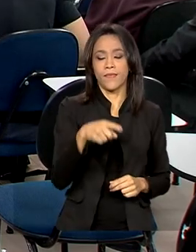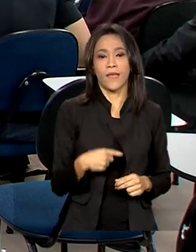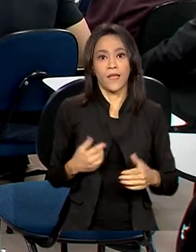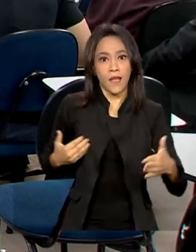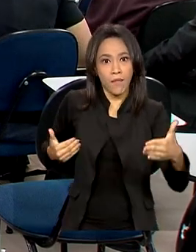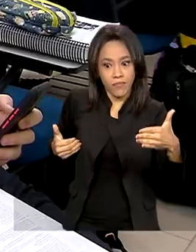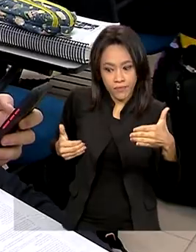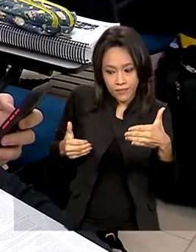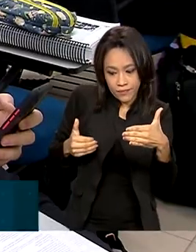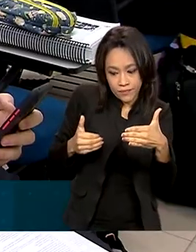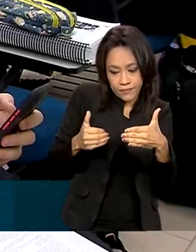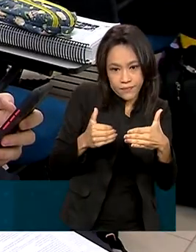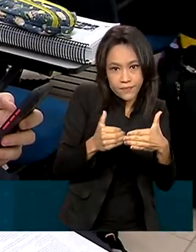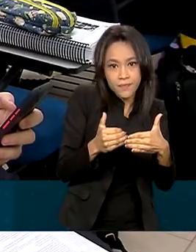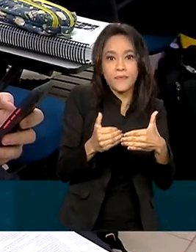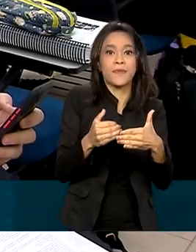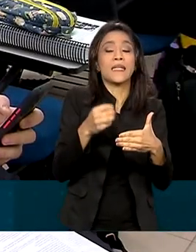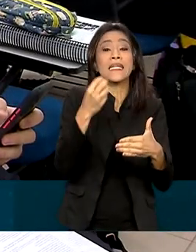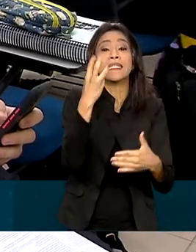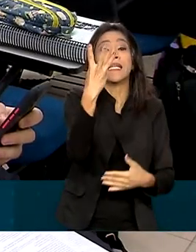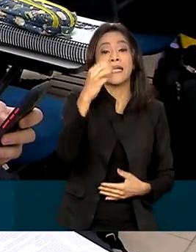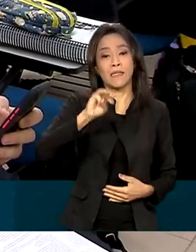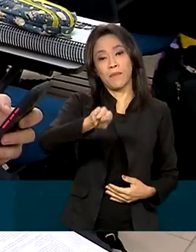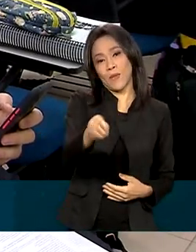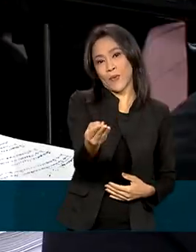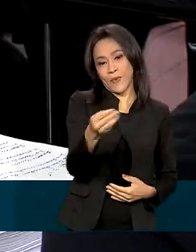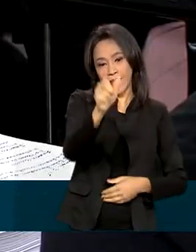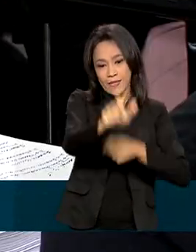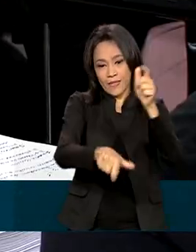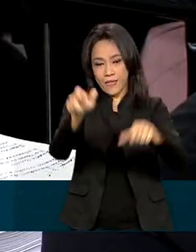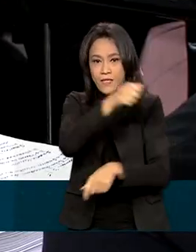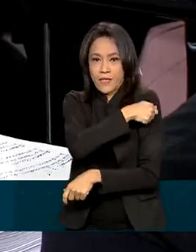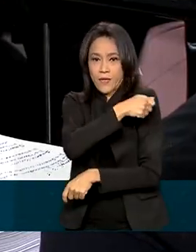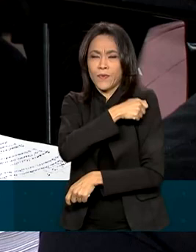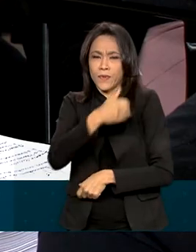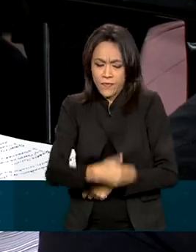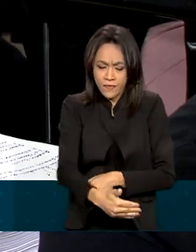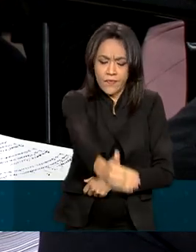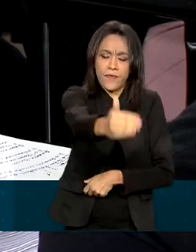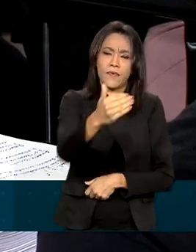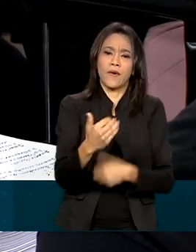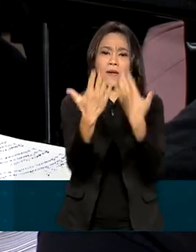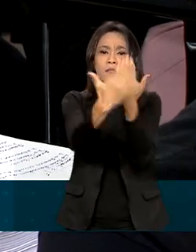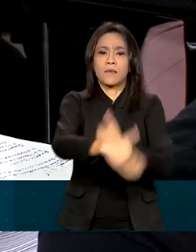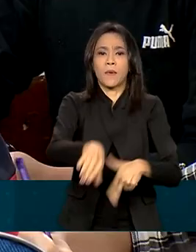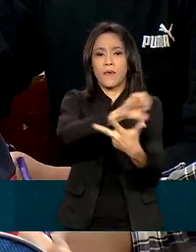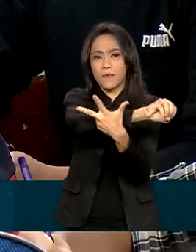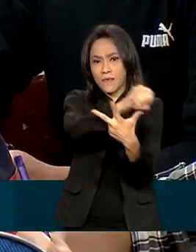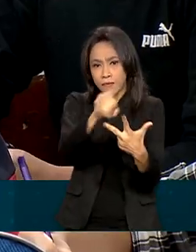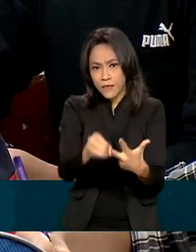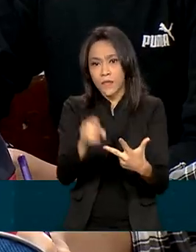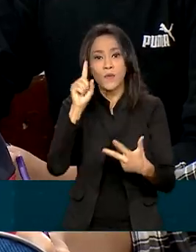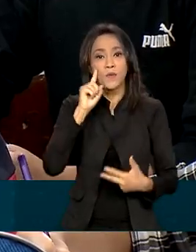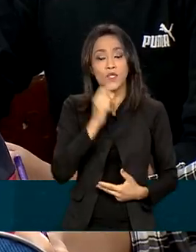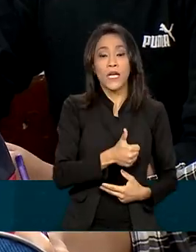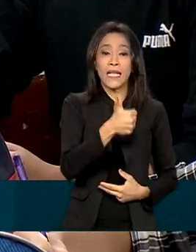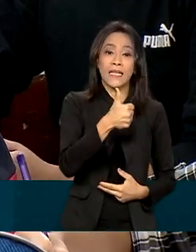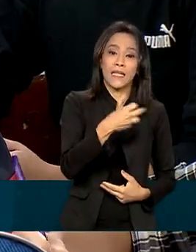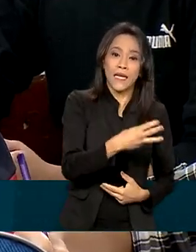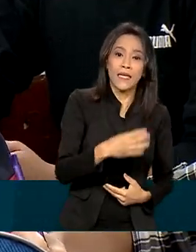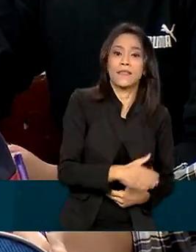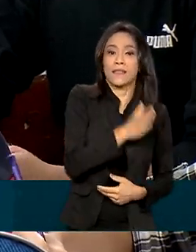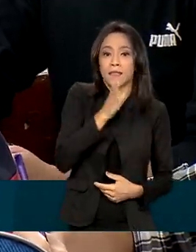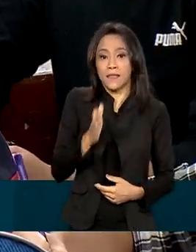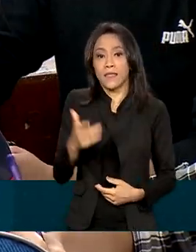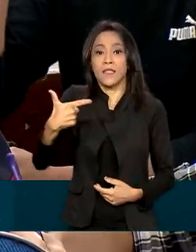Contagem regressiva para mais de 3 milhões de estudantes que farão o Exame Nacional do Ensino Médio nos dias 13 e